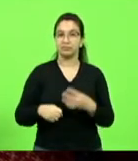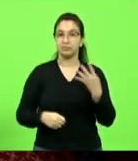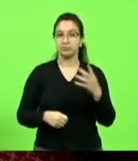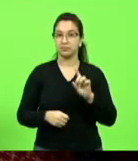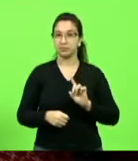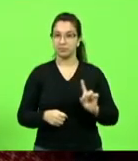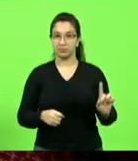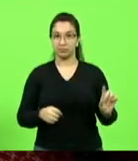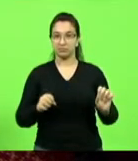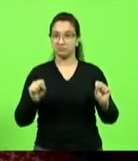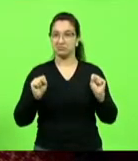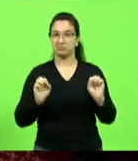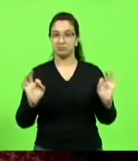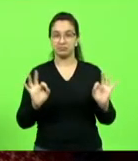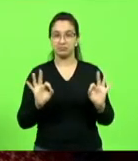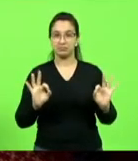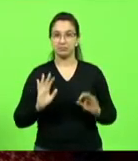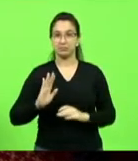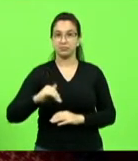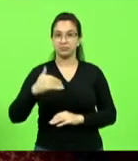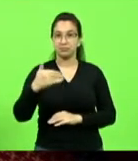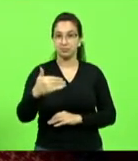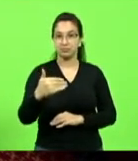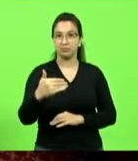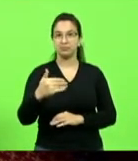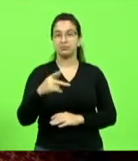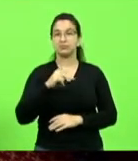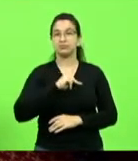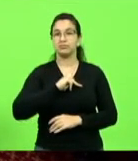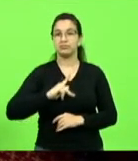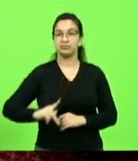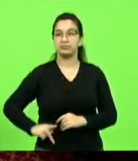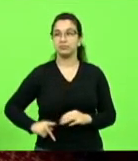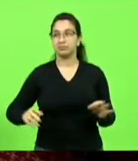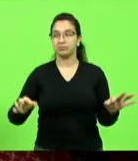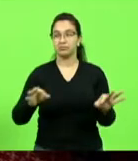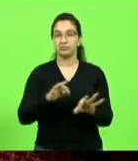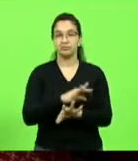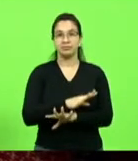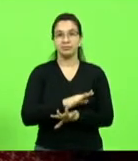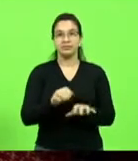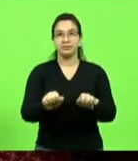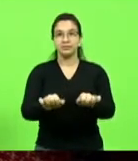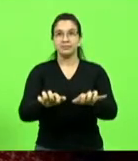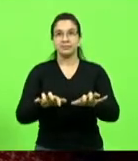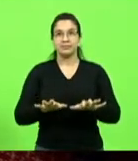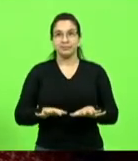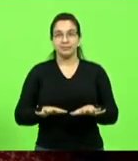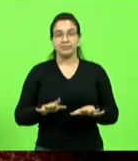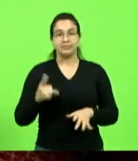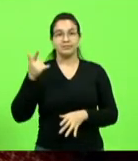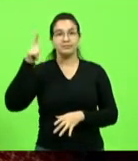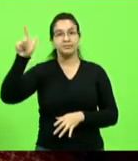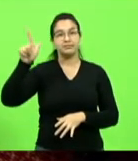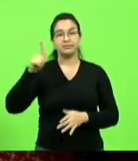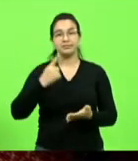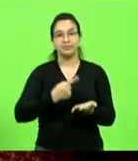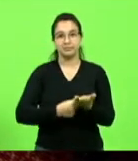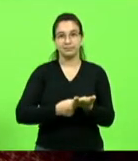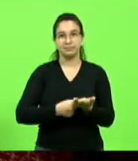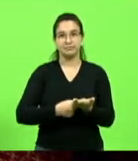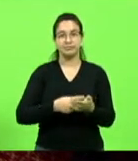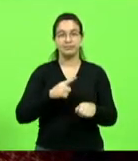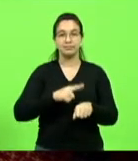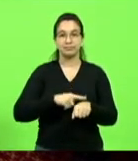abstenção. Na sequência, o senhor presidente encerrou a sessão e convocou outra extraordinária para as 17